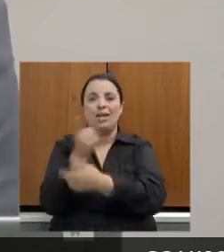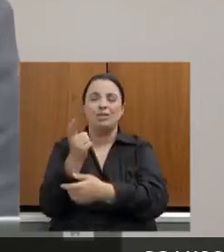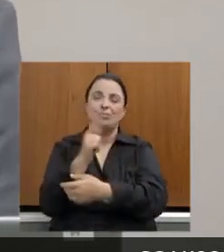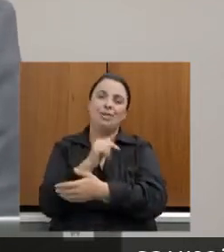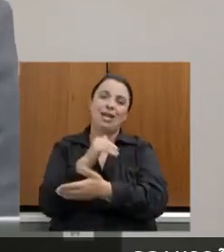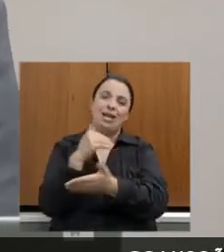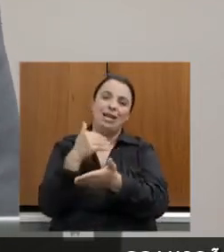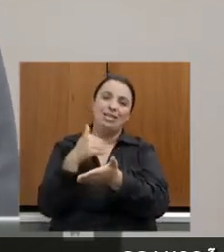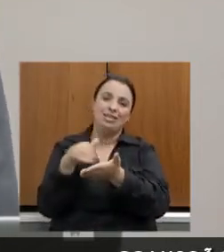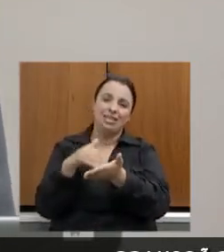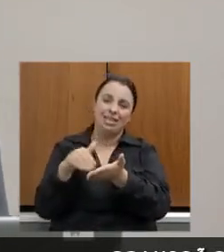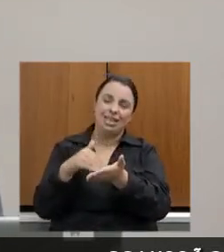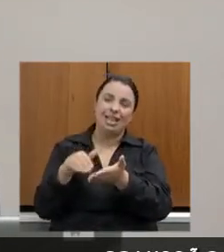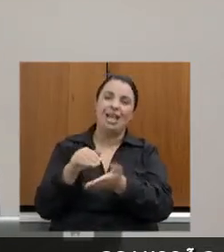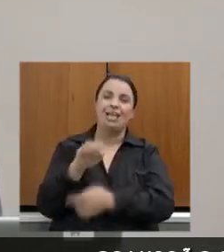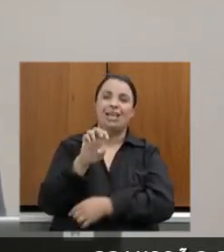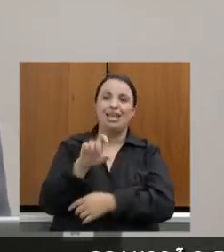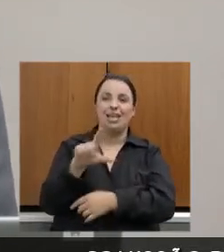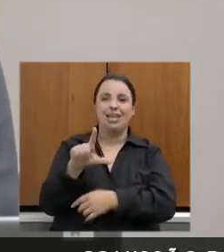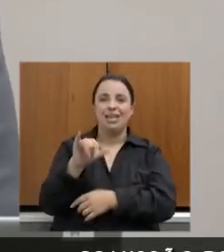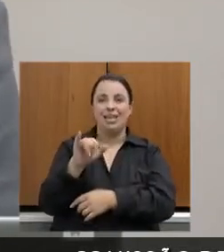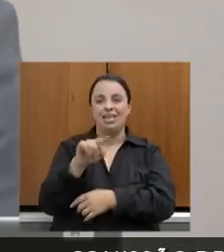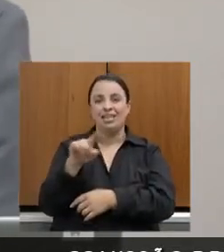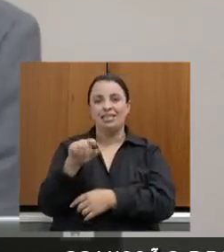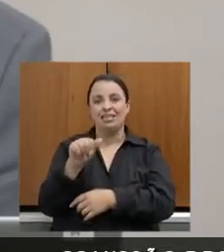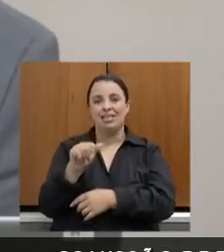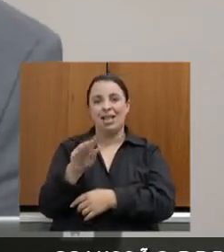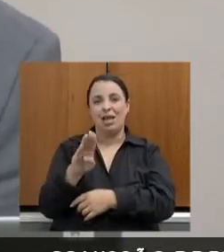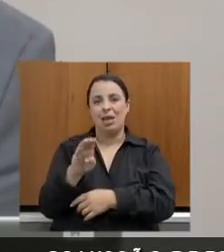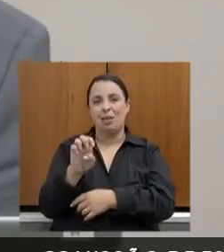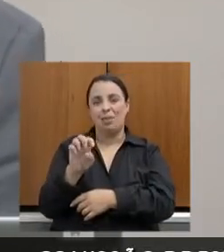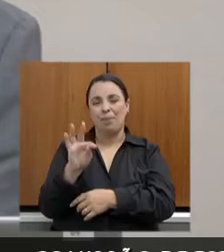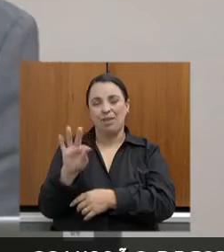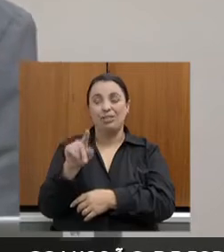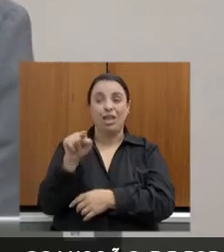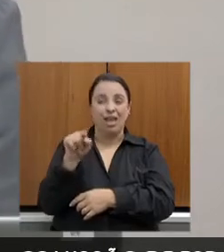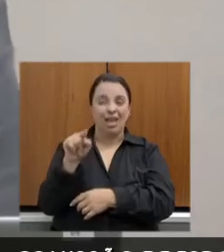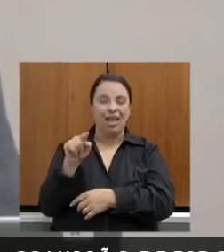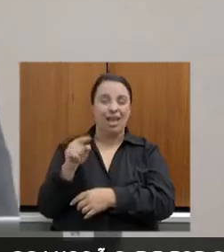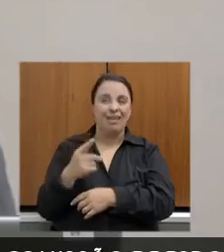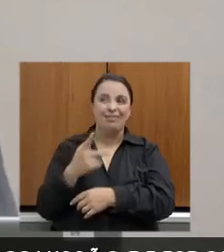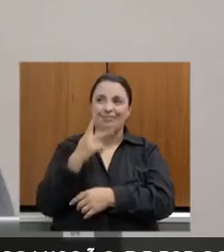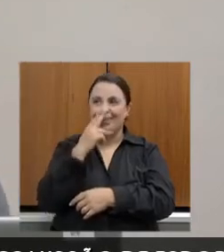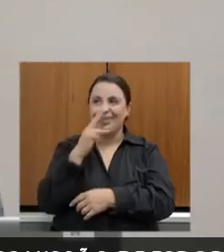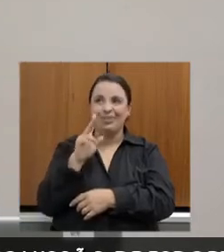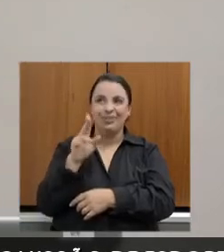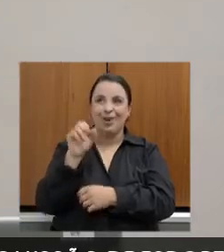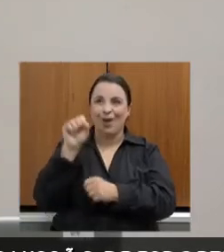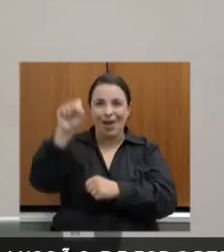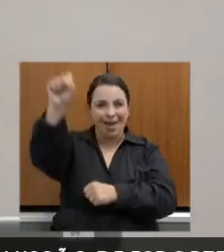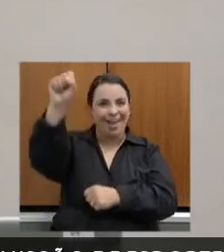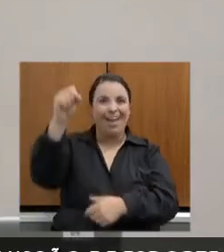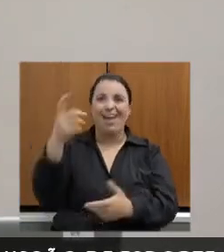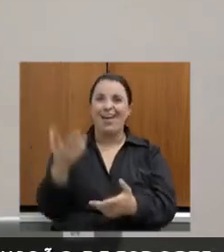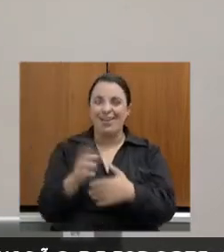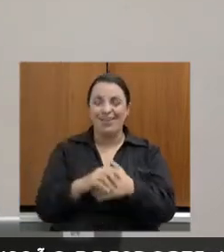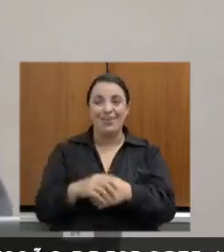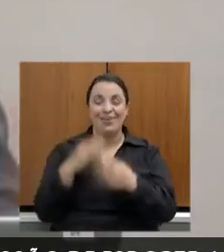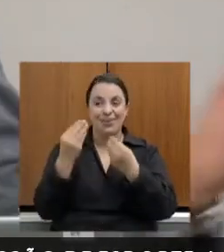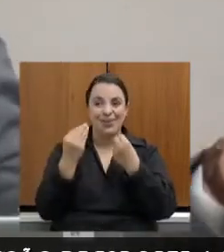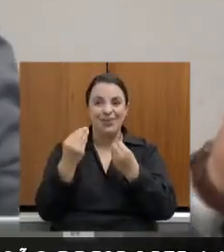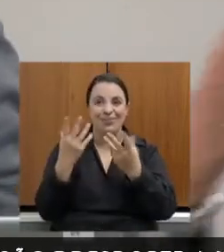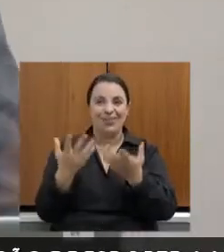secretária, que eu falo com ela que ela é herói, porque o que ela juntou lá de secretaria, não brincadeira, não.